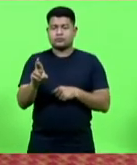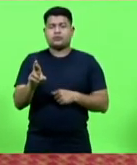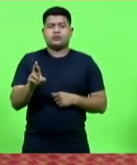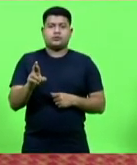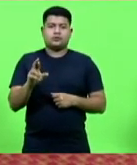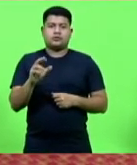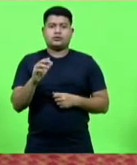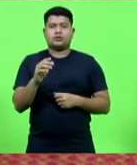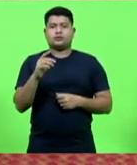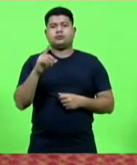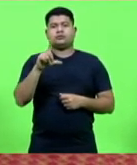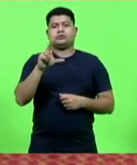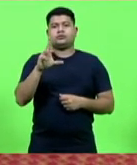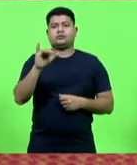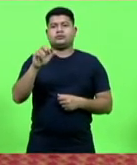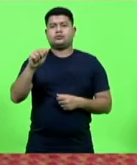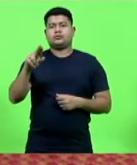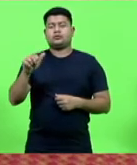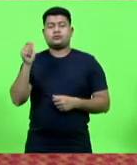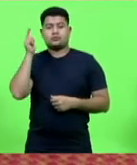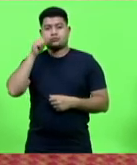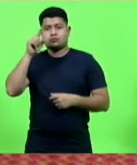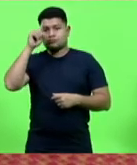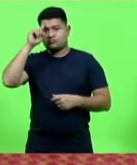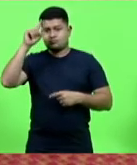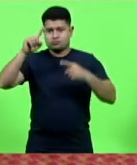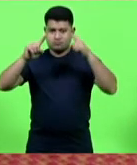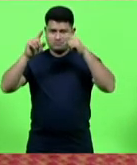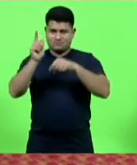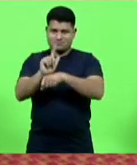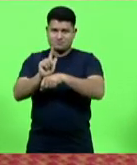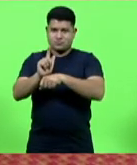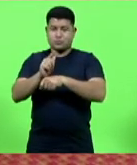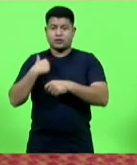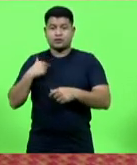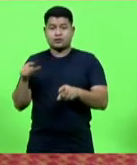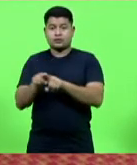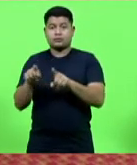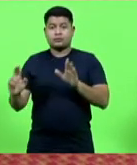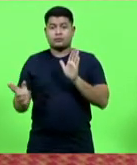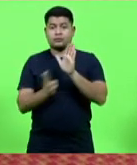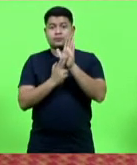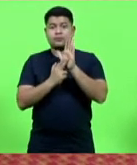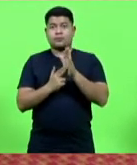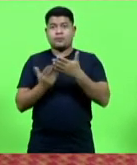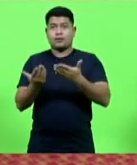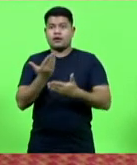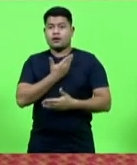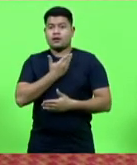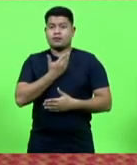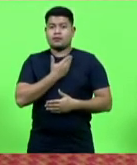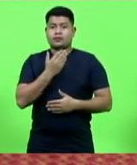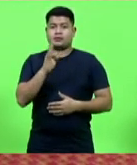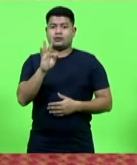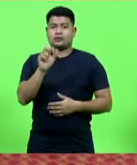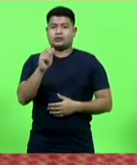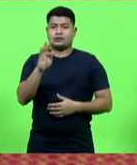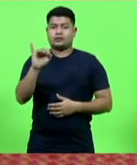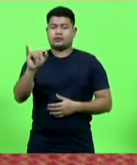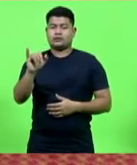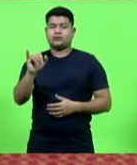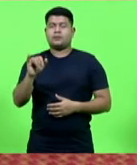administração e por intermédio da posse, na época, da nossa colega Tati Teixeira, que é uma